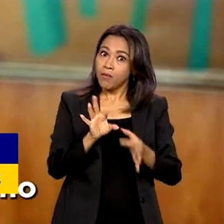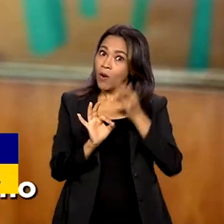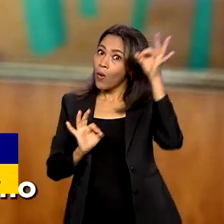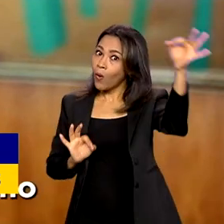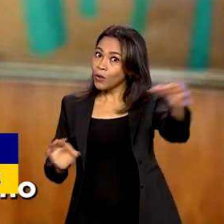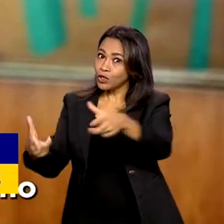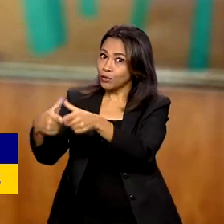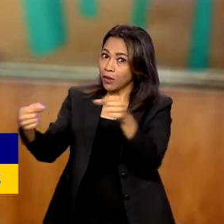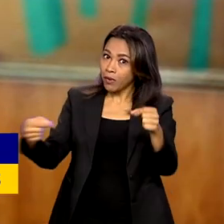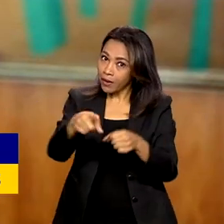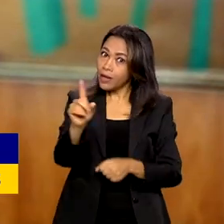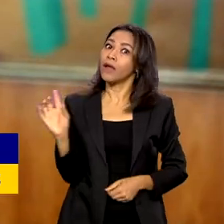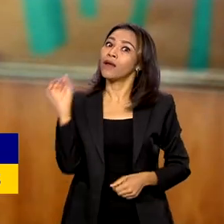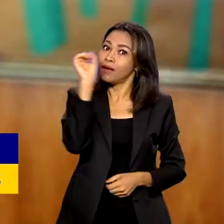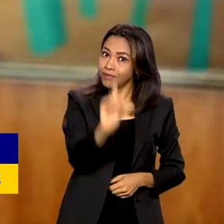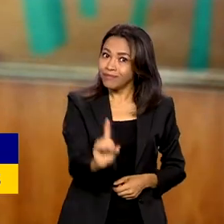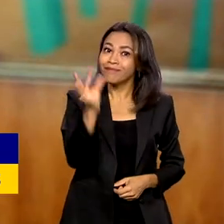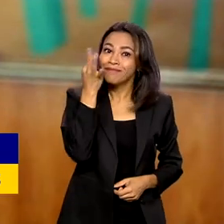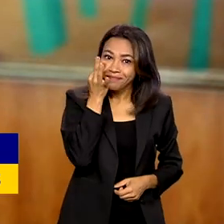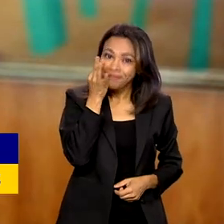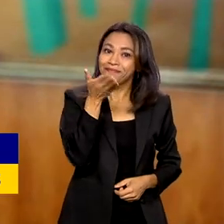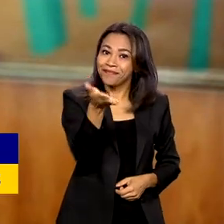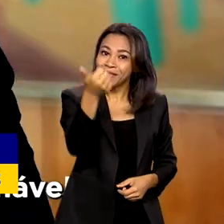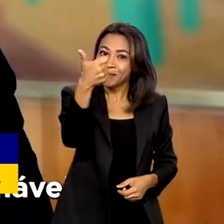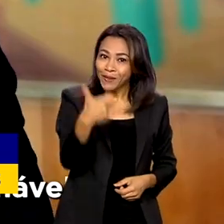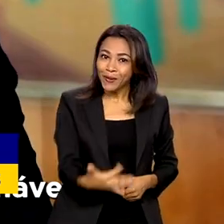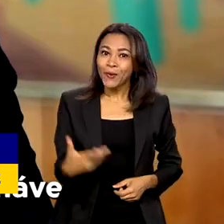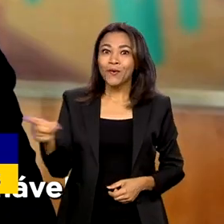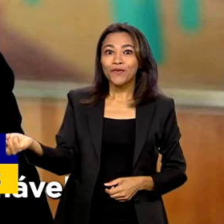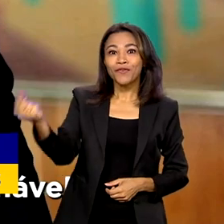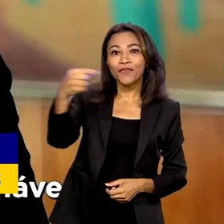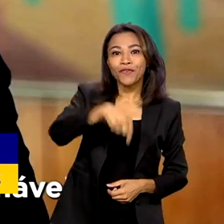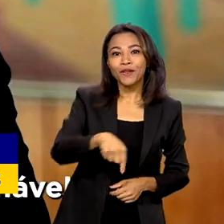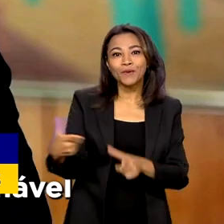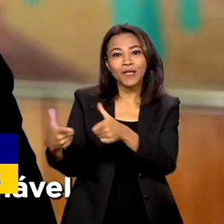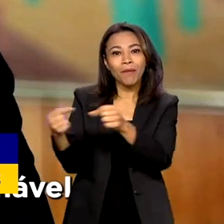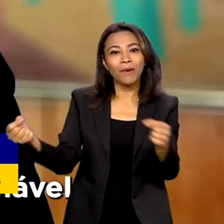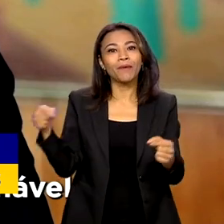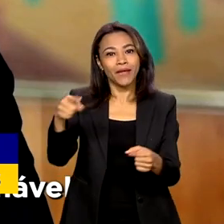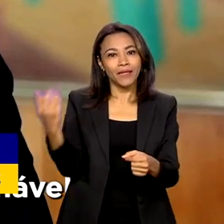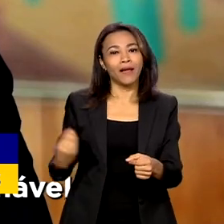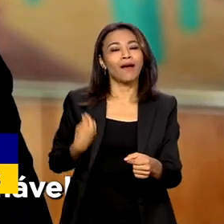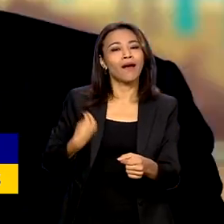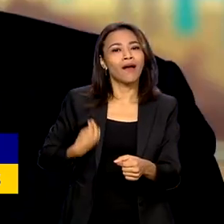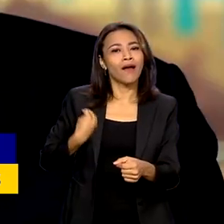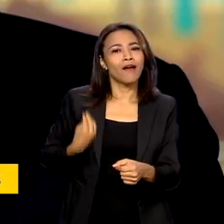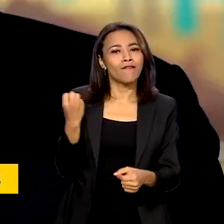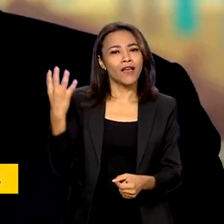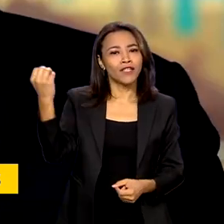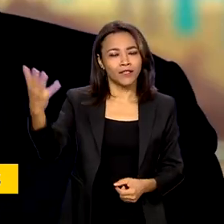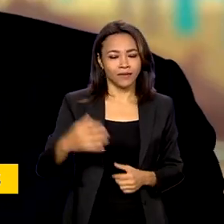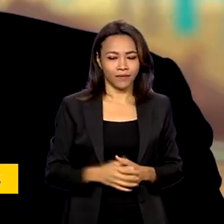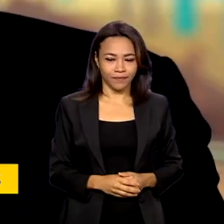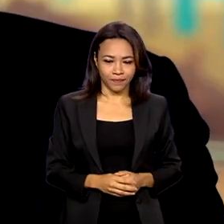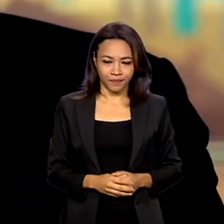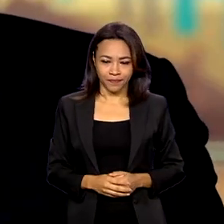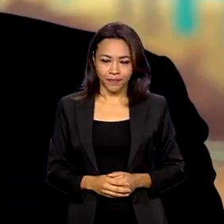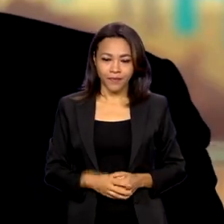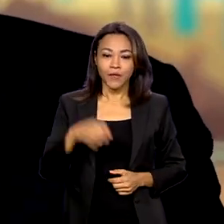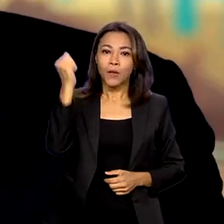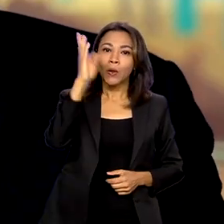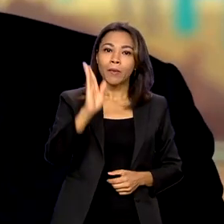o presidente marcou presença no evento. A mensagem veio do Japão, onde está em viagem a trabalho. O Brasil será um país que